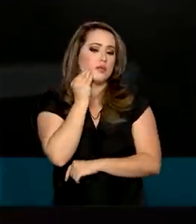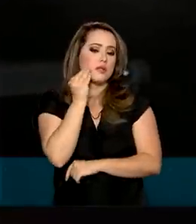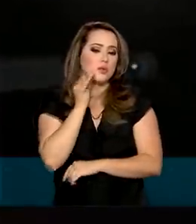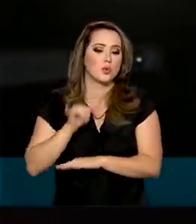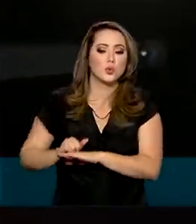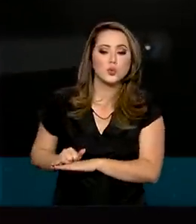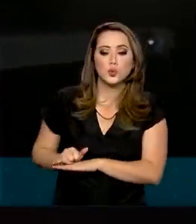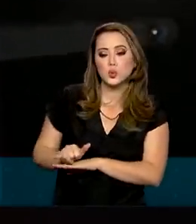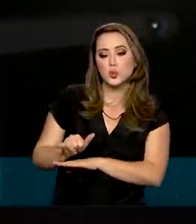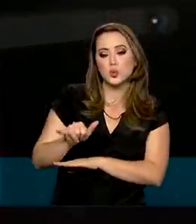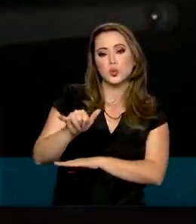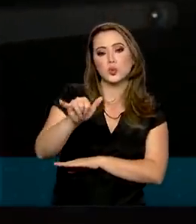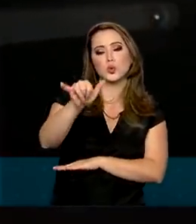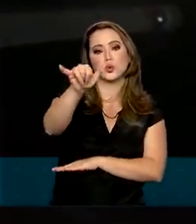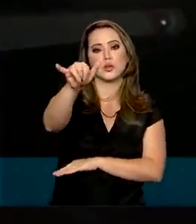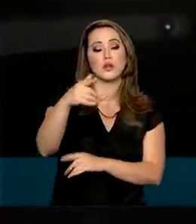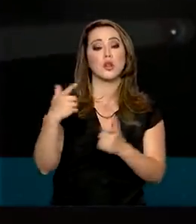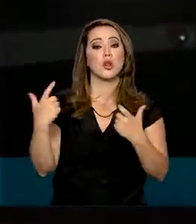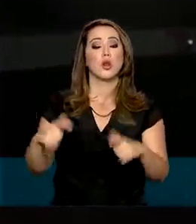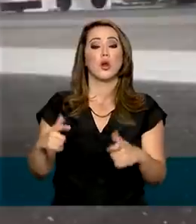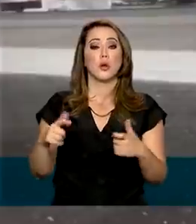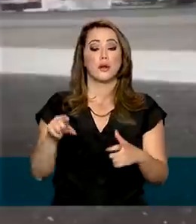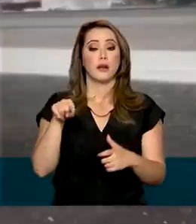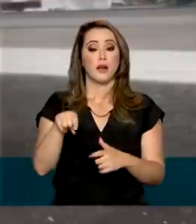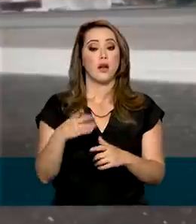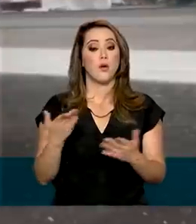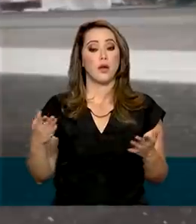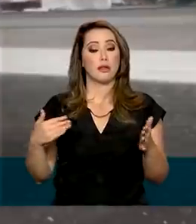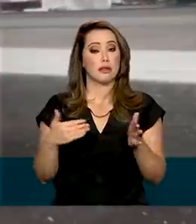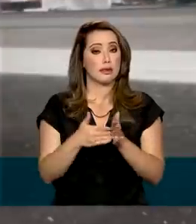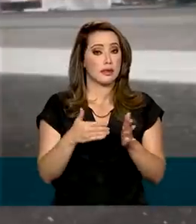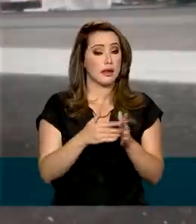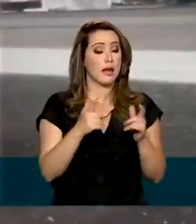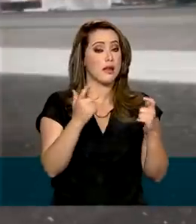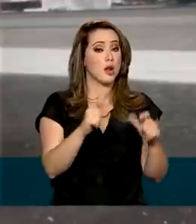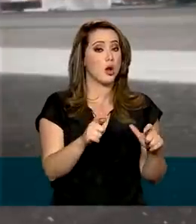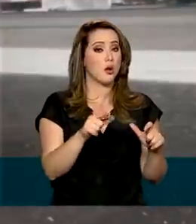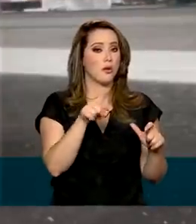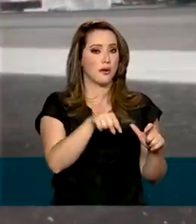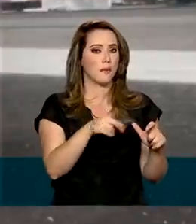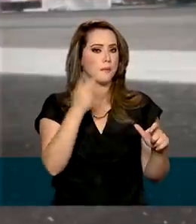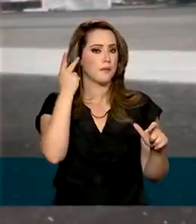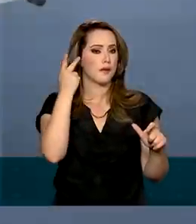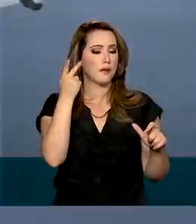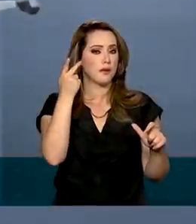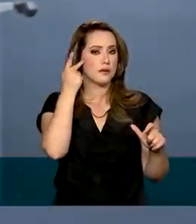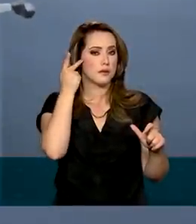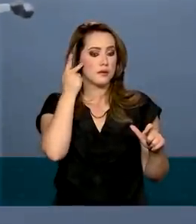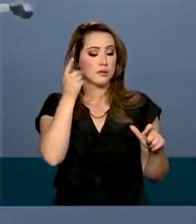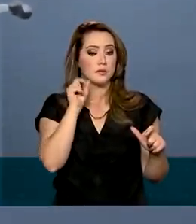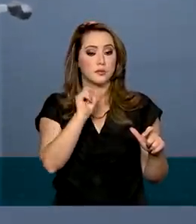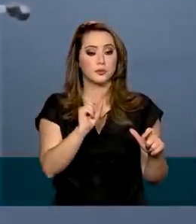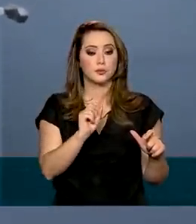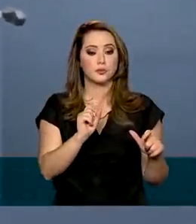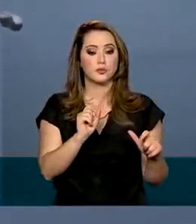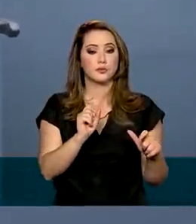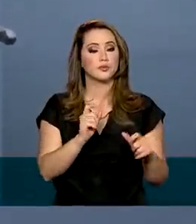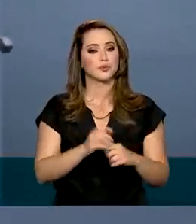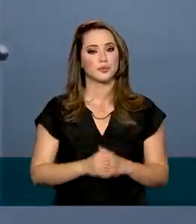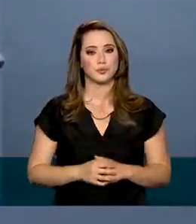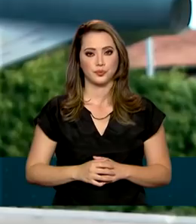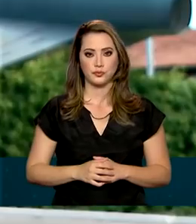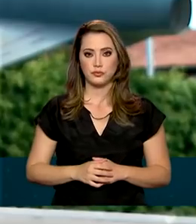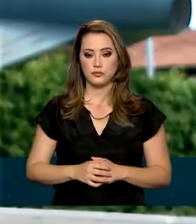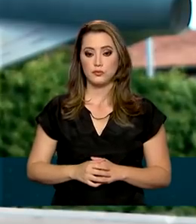decolaram do aeroporto internacional de navegantes e seguiram para a unidade da Embraer, em Gavião Peixoto, no estado de